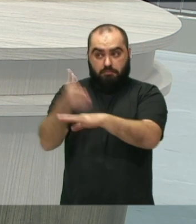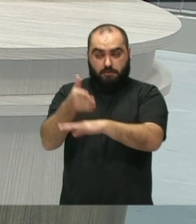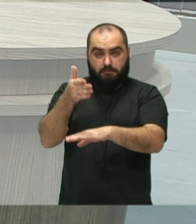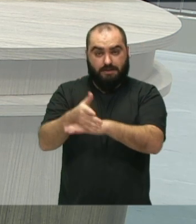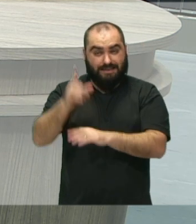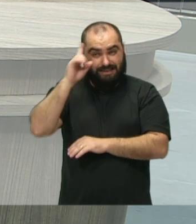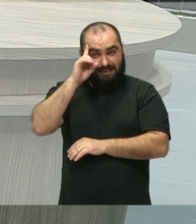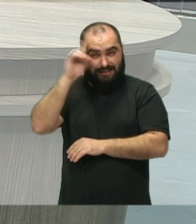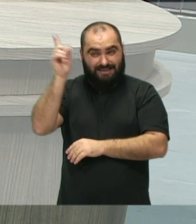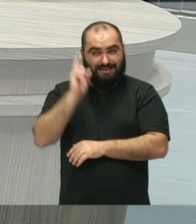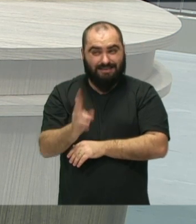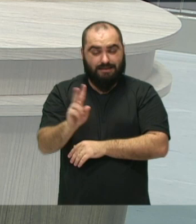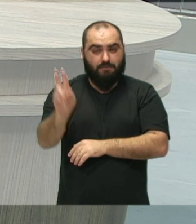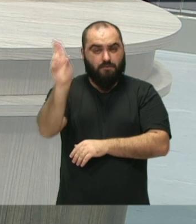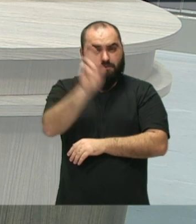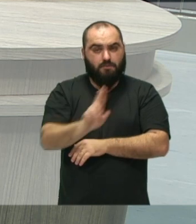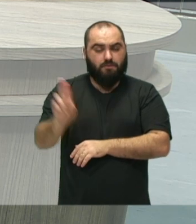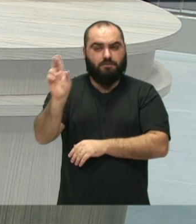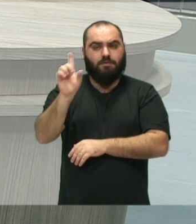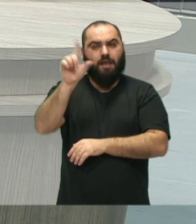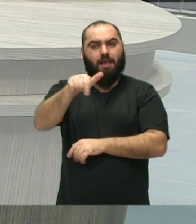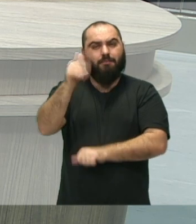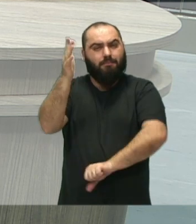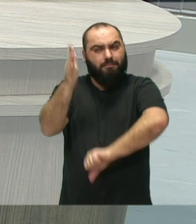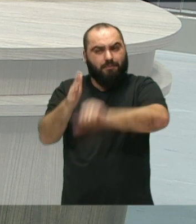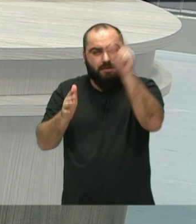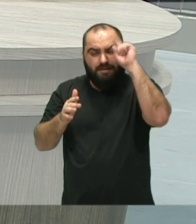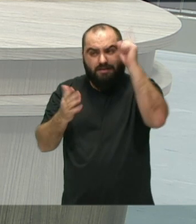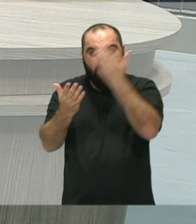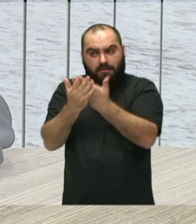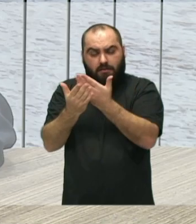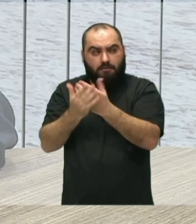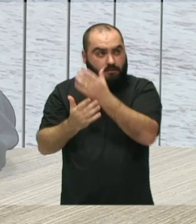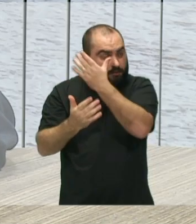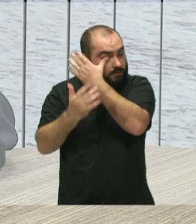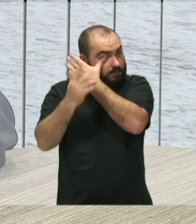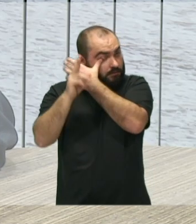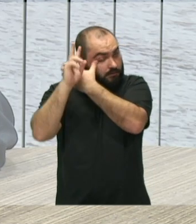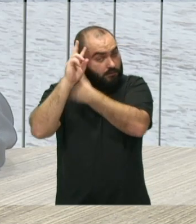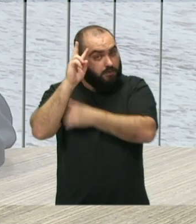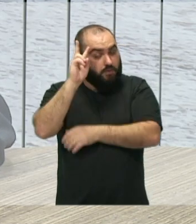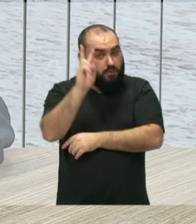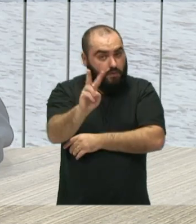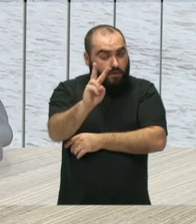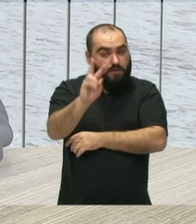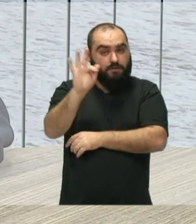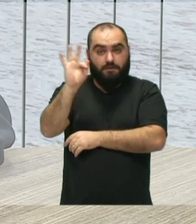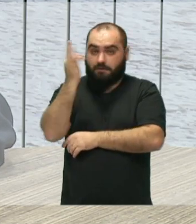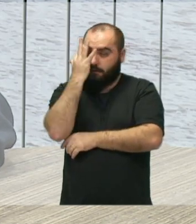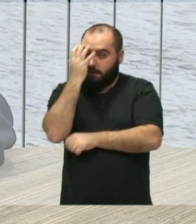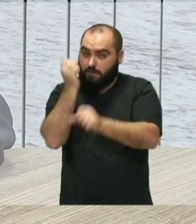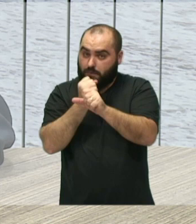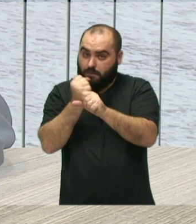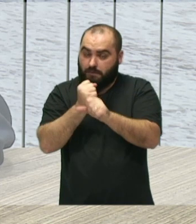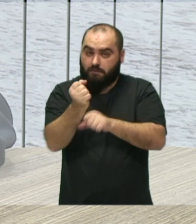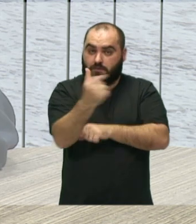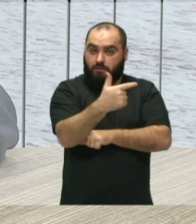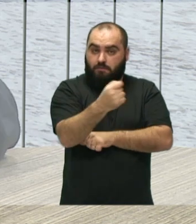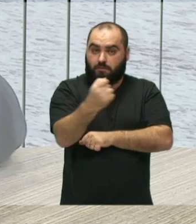a data que a gente sempre usa, o primeiro dia de aula, assim, né, foi no dia 2 de fevereiro de 2007. Foi no dia